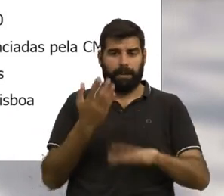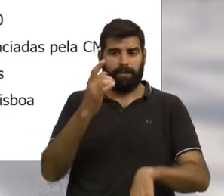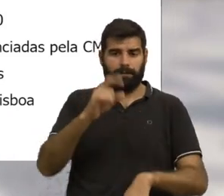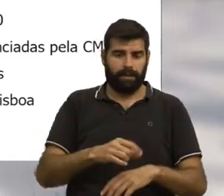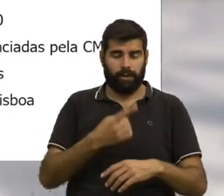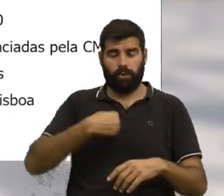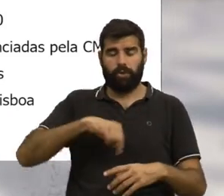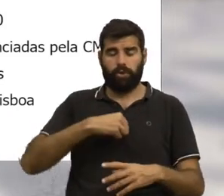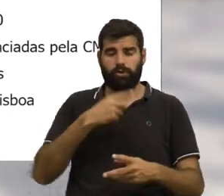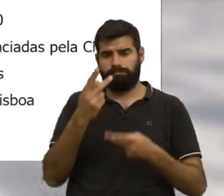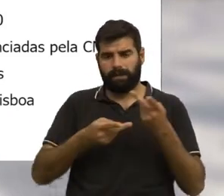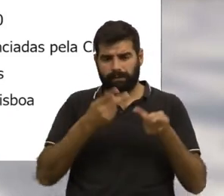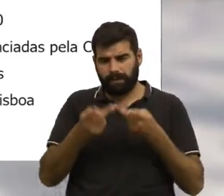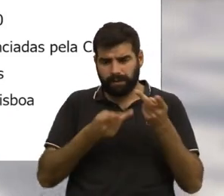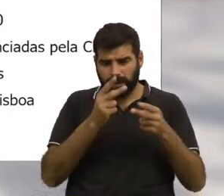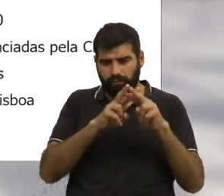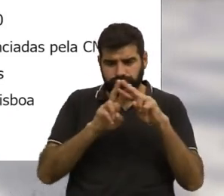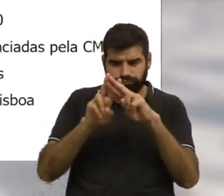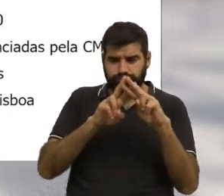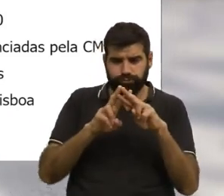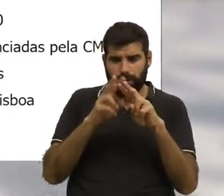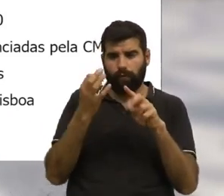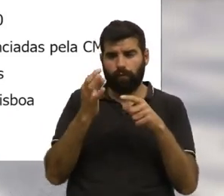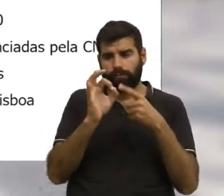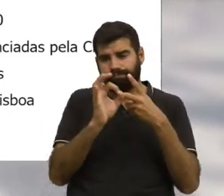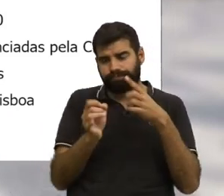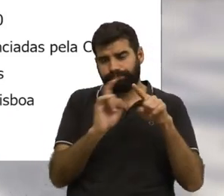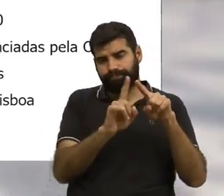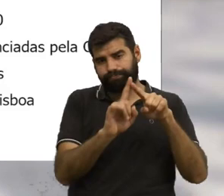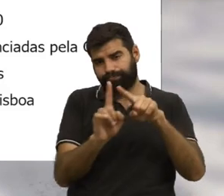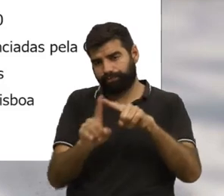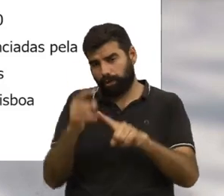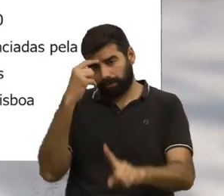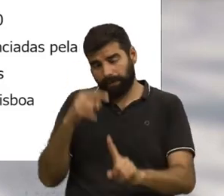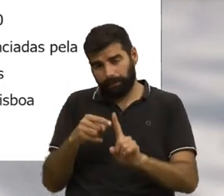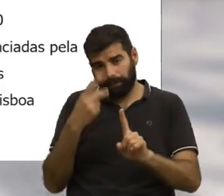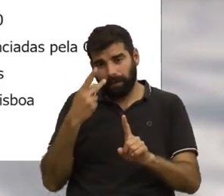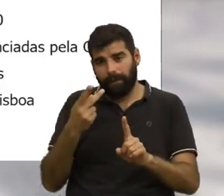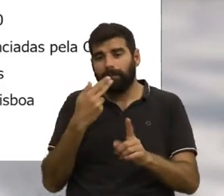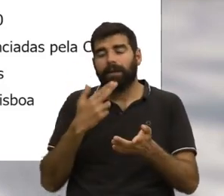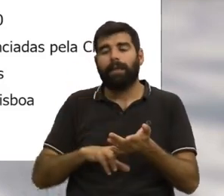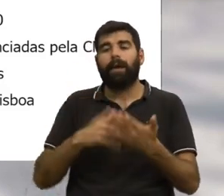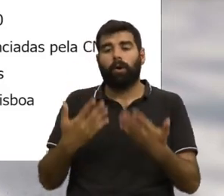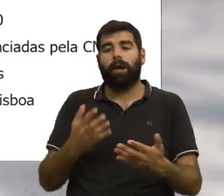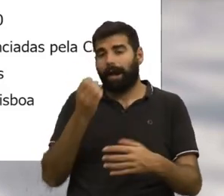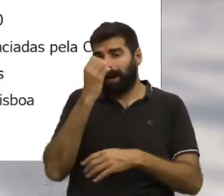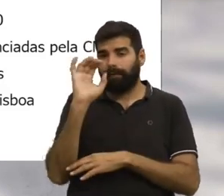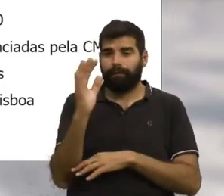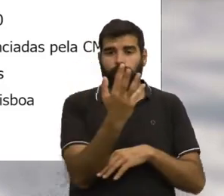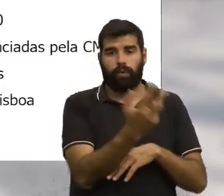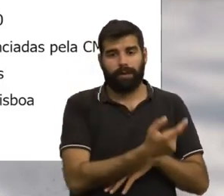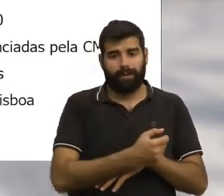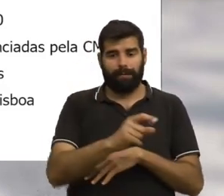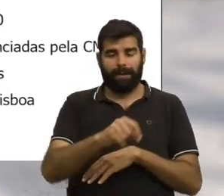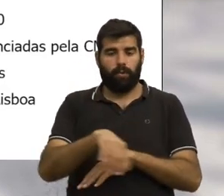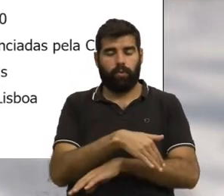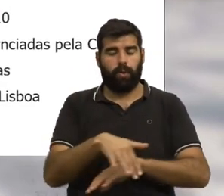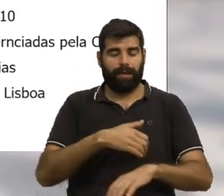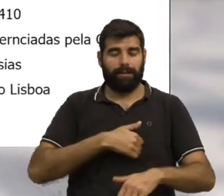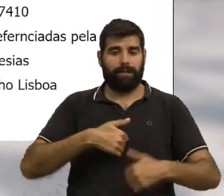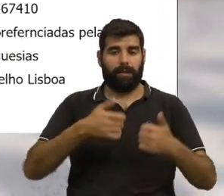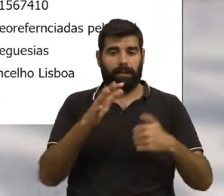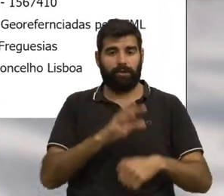Fizemos uma análise multicritério para retratar a realidade atual da densidade arbórea e dos arruamentos da cidade de Lisboa